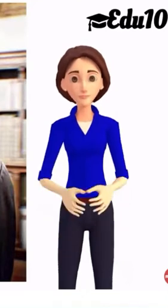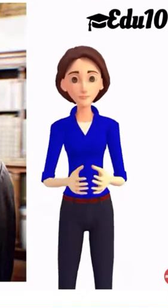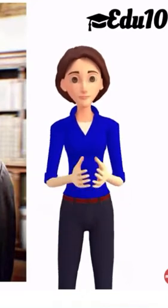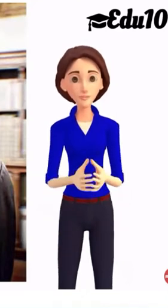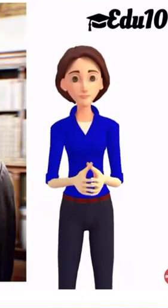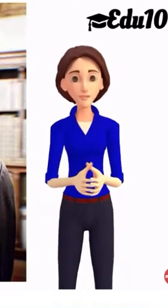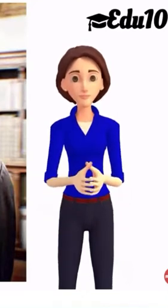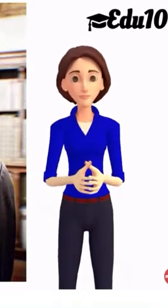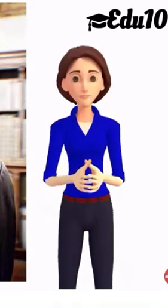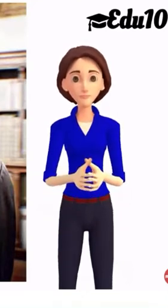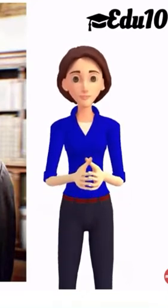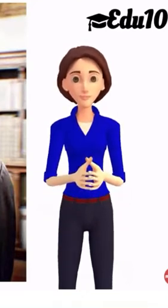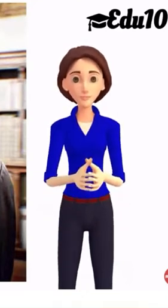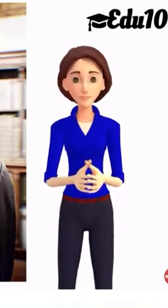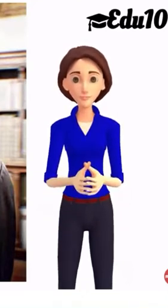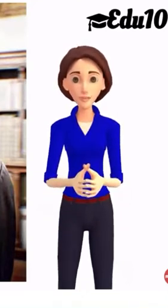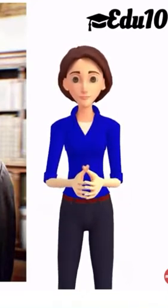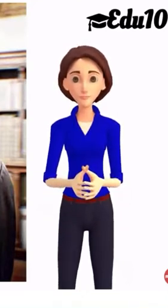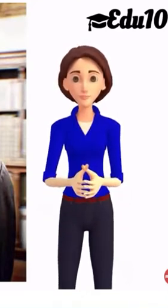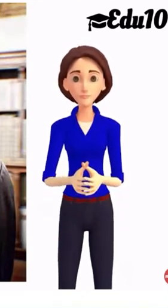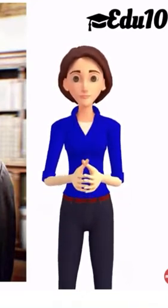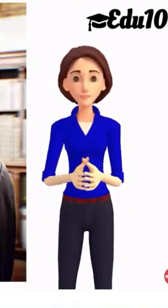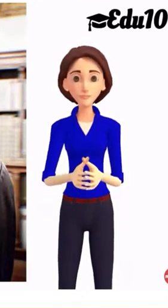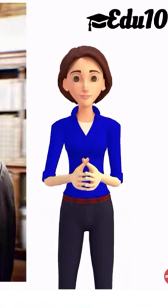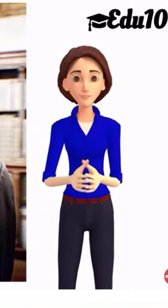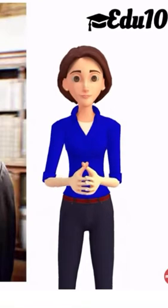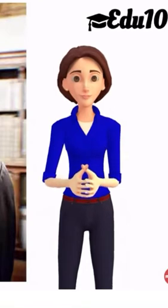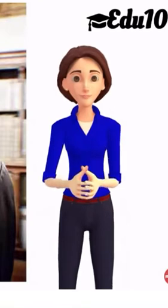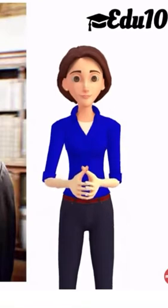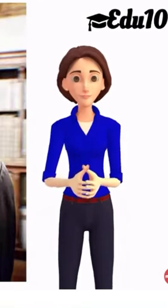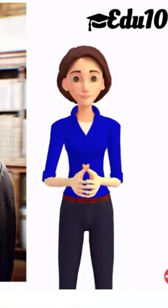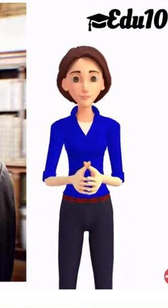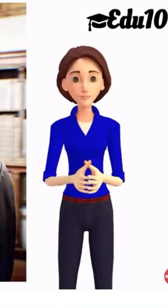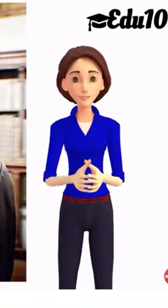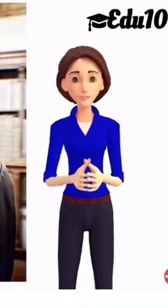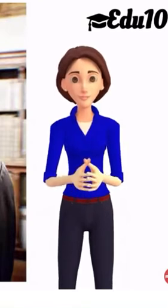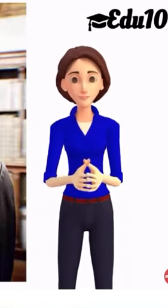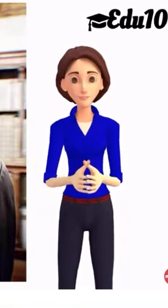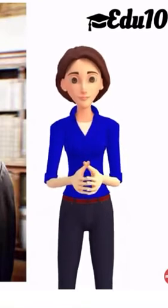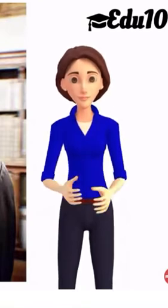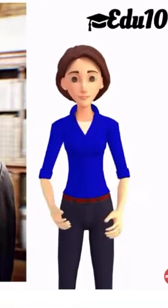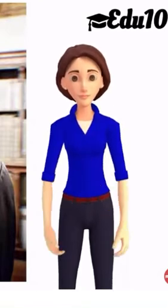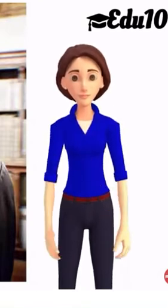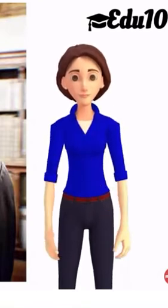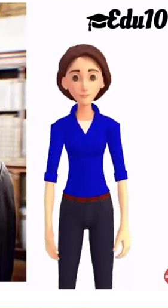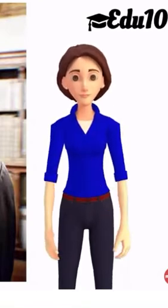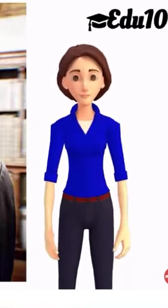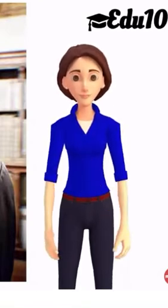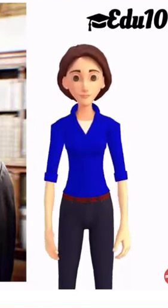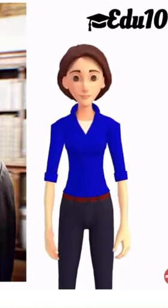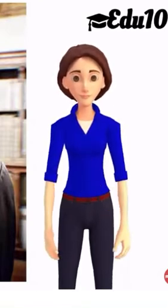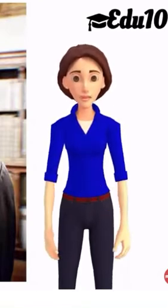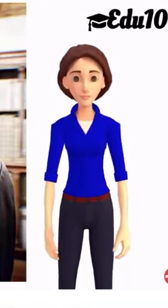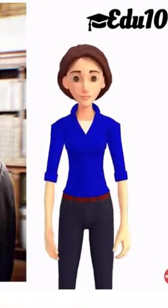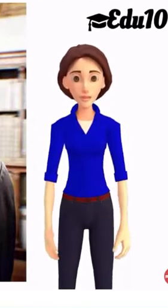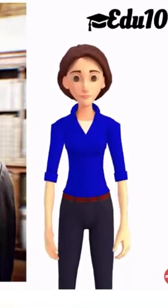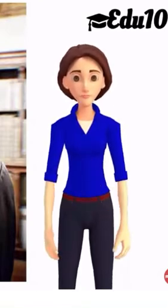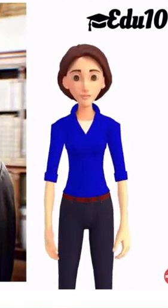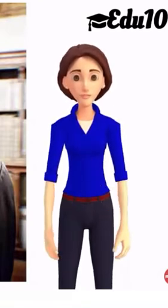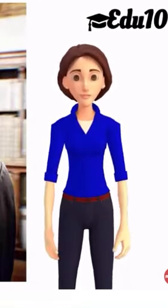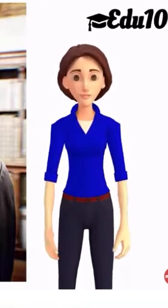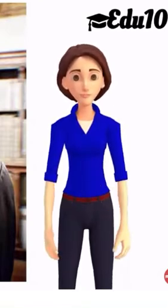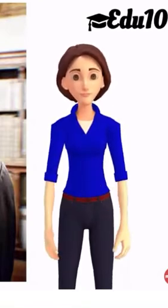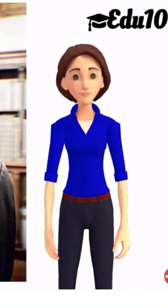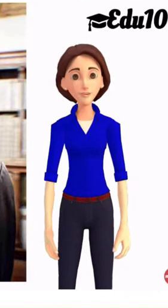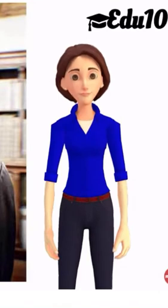Considerado, equivocadamente, como alienado das questões sociais de seu tempo, ele abordou, ironicamente, temas como a política,